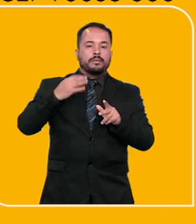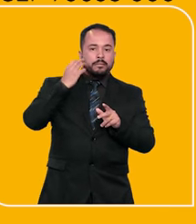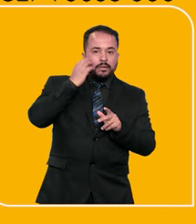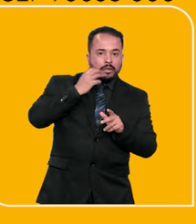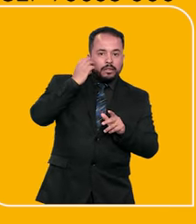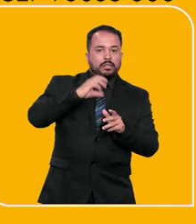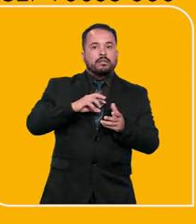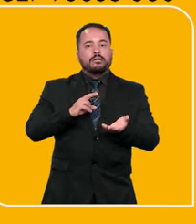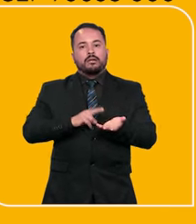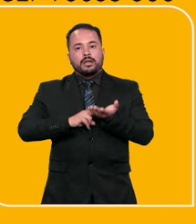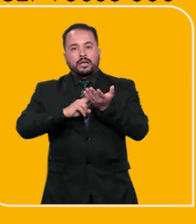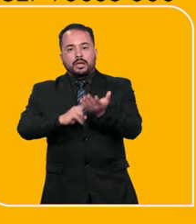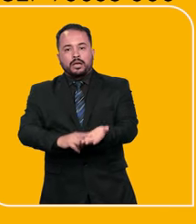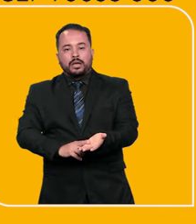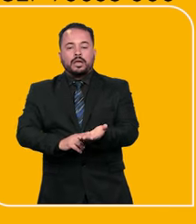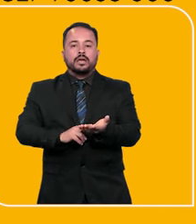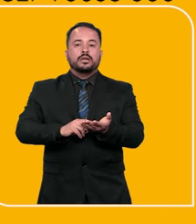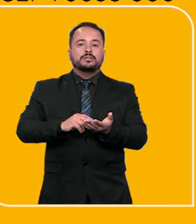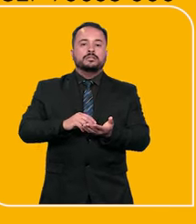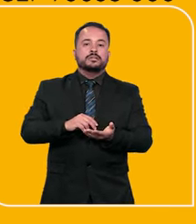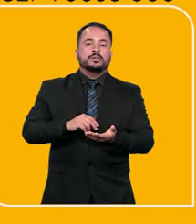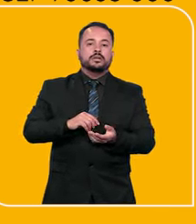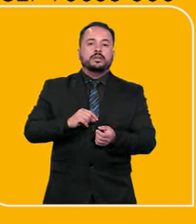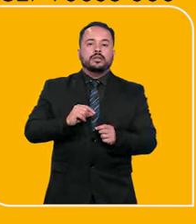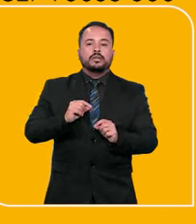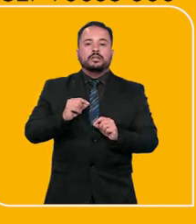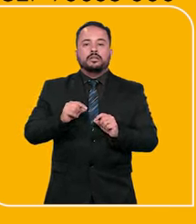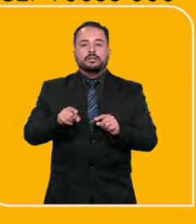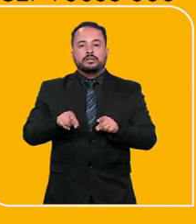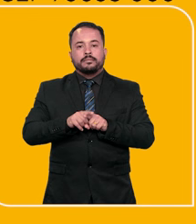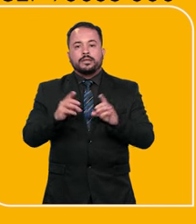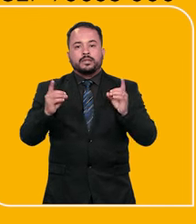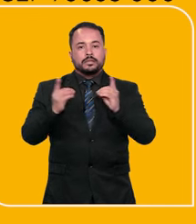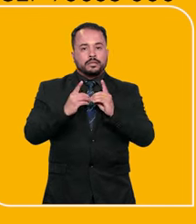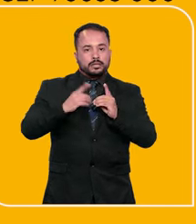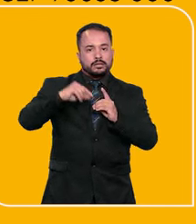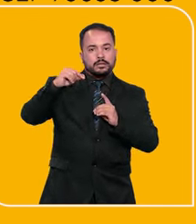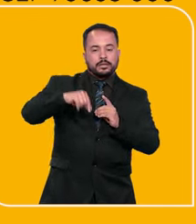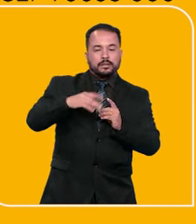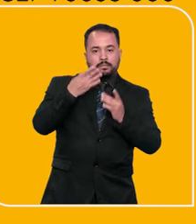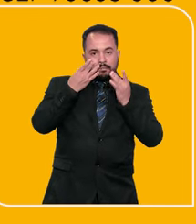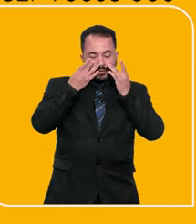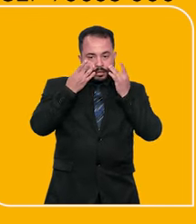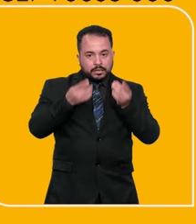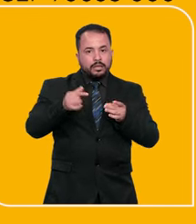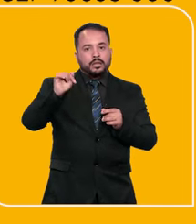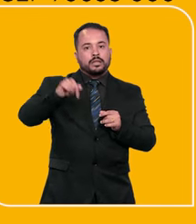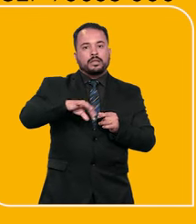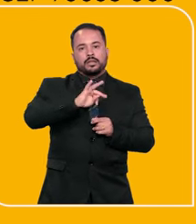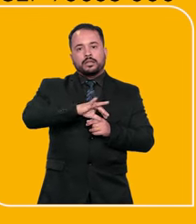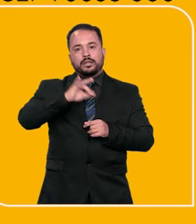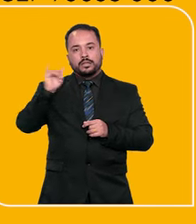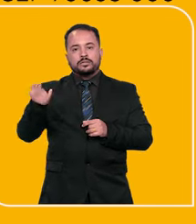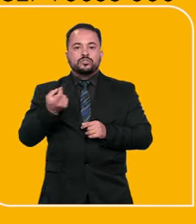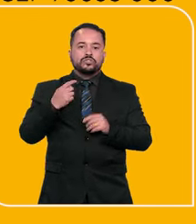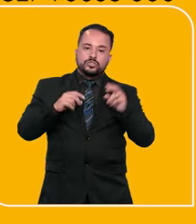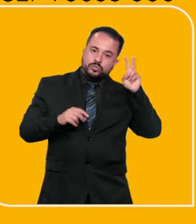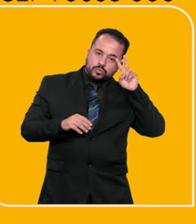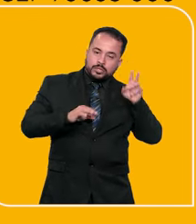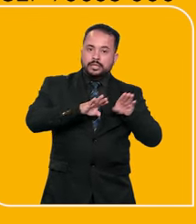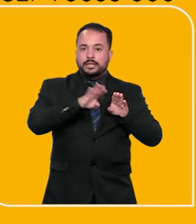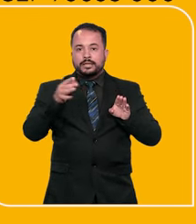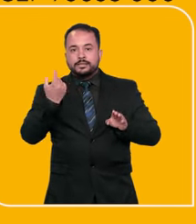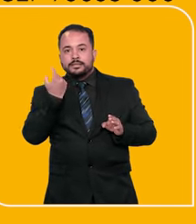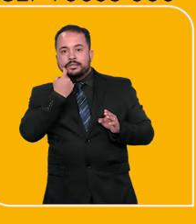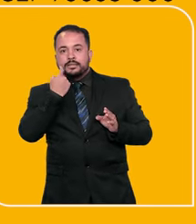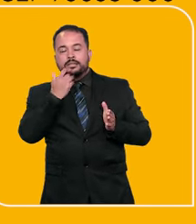por e-mail, telefone, carta, formulário eletrônico ou por meio do atendimento presencial realizado de segunda